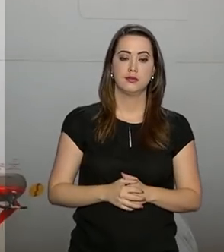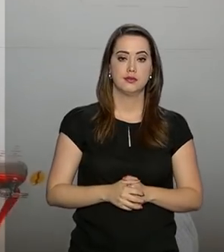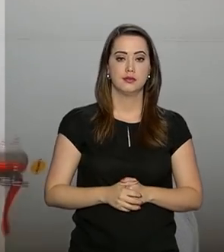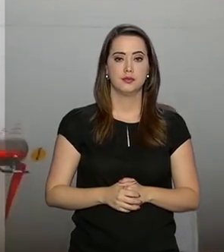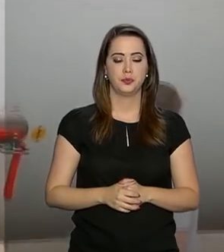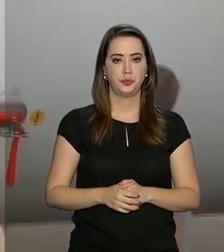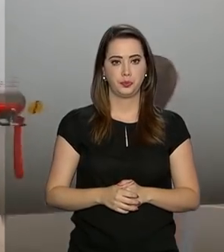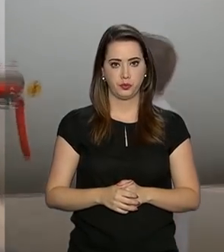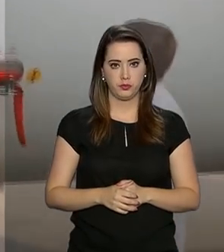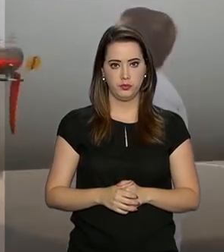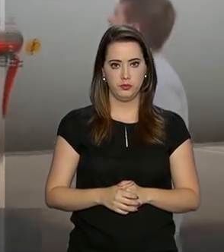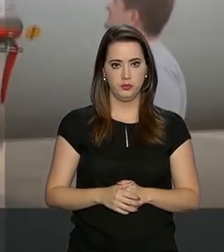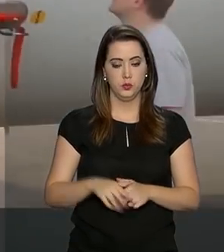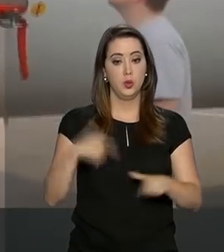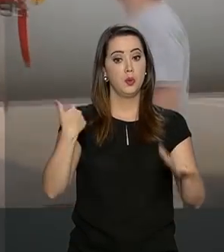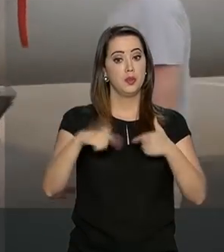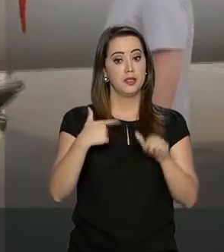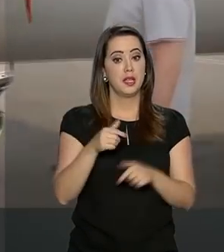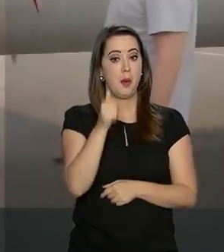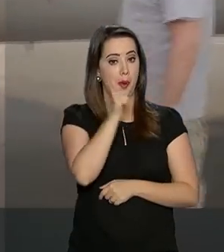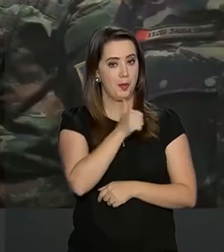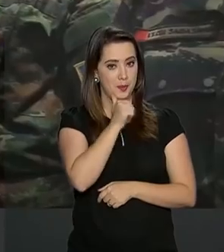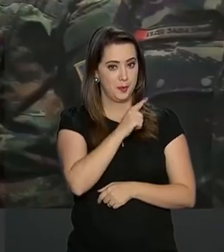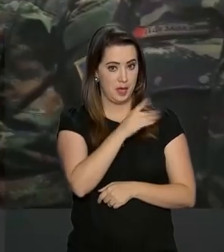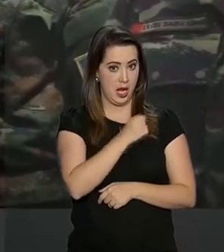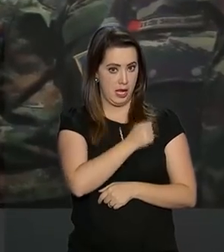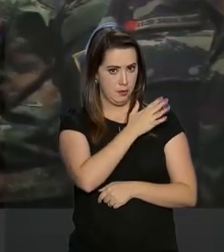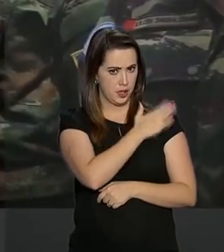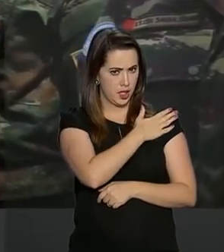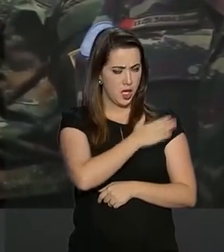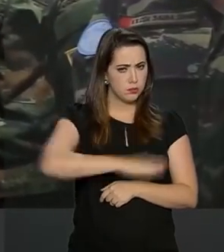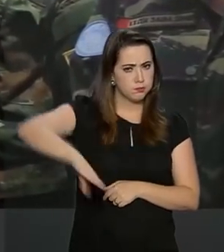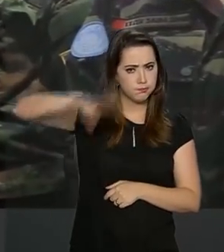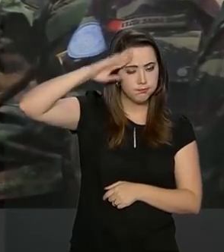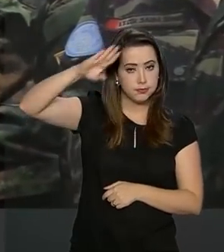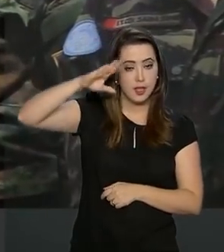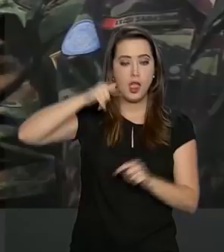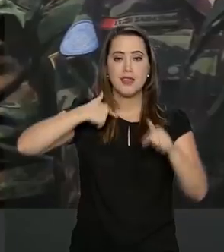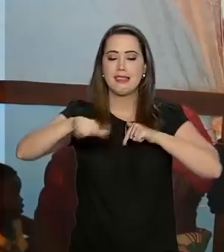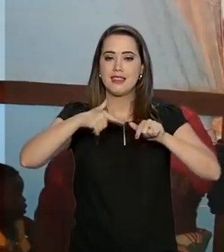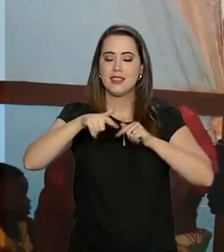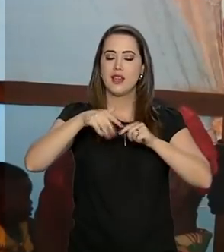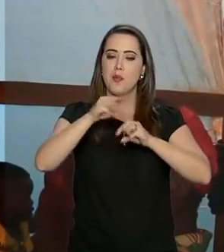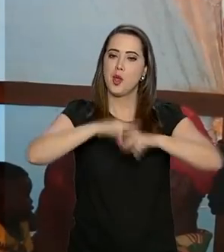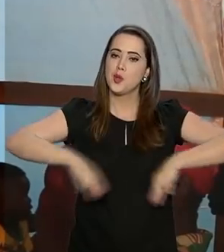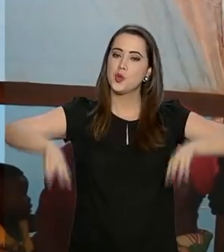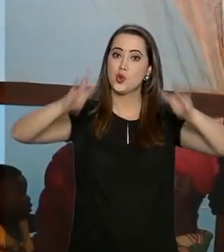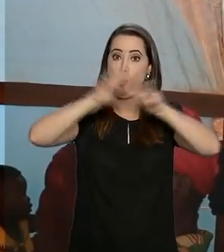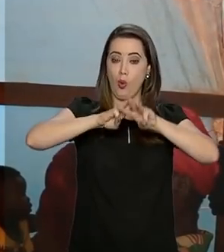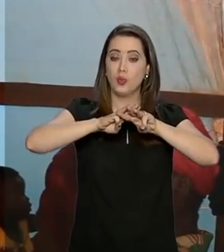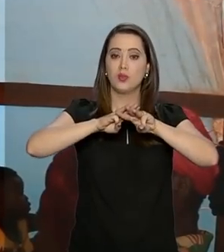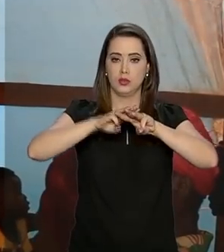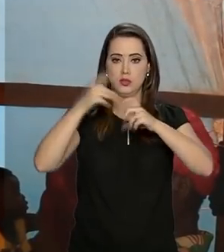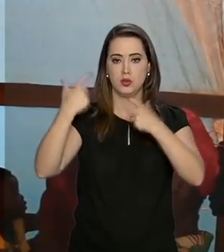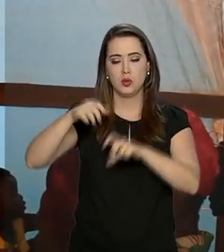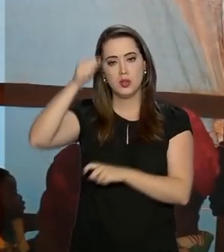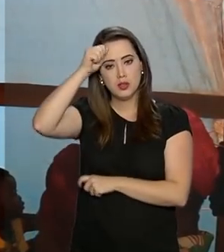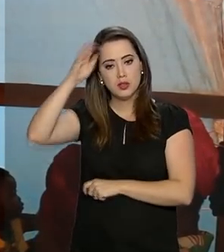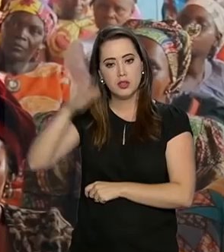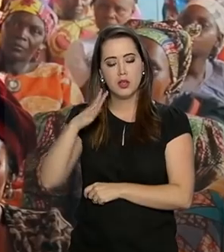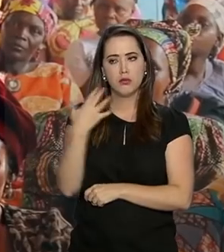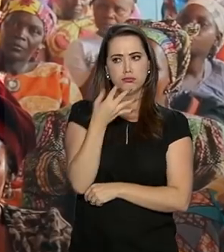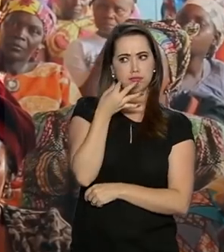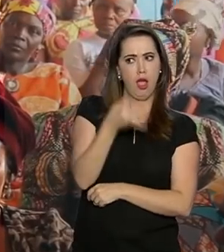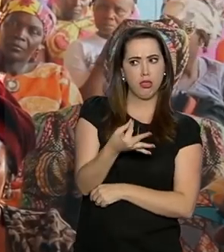A atuação da capitã de corveta Márcia Braga na missão de paz da ONU na República Centro-Africana chamou a atenção.